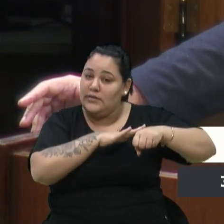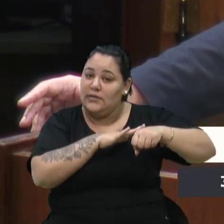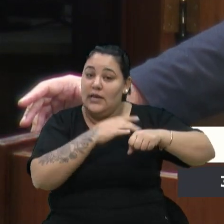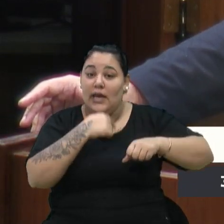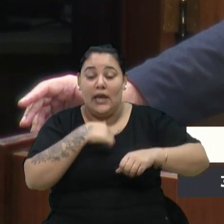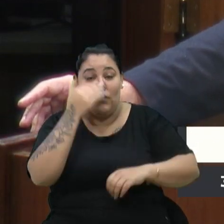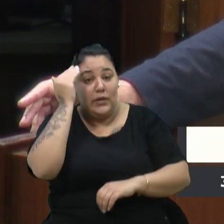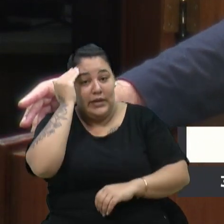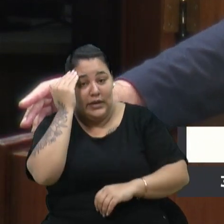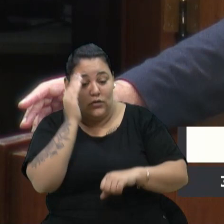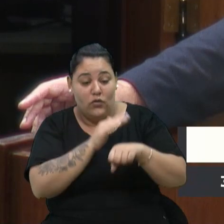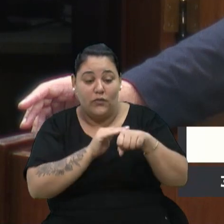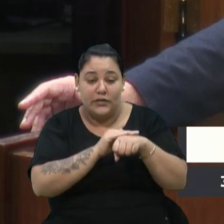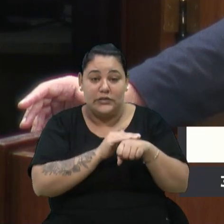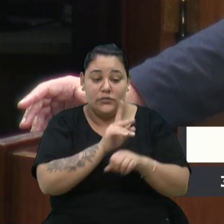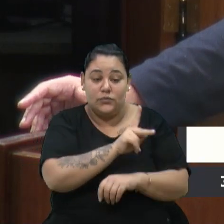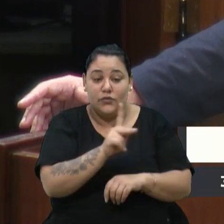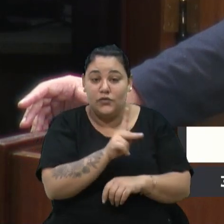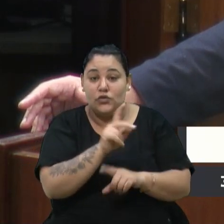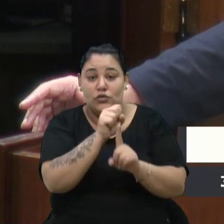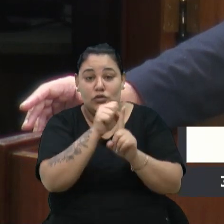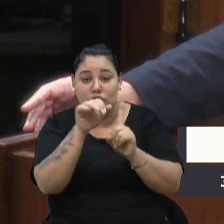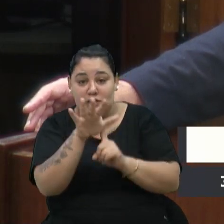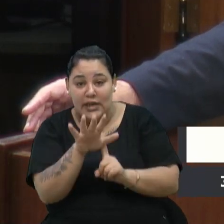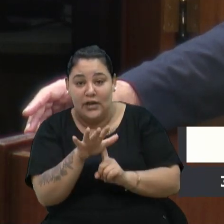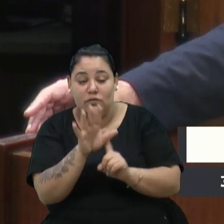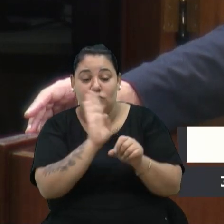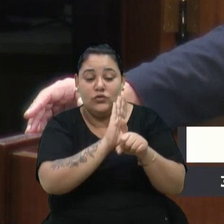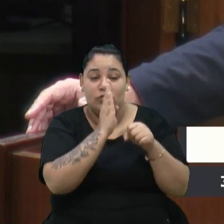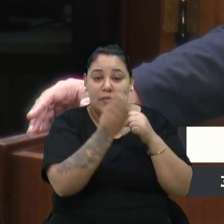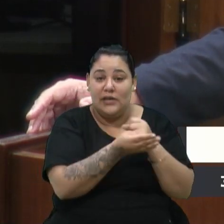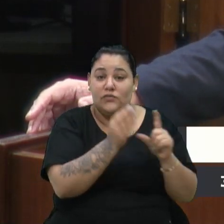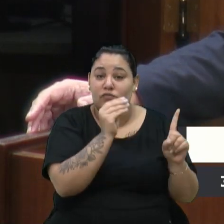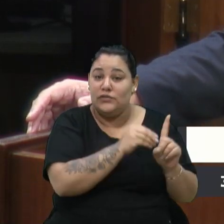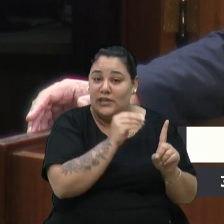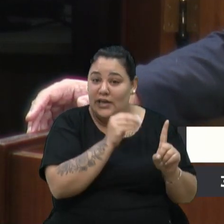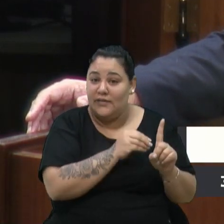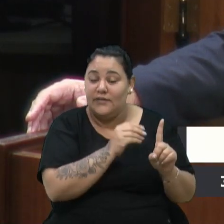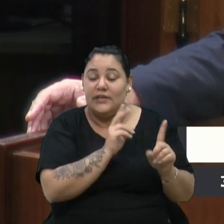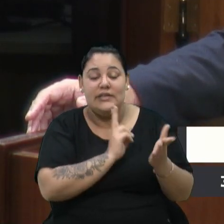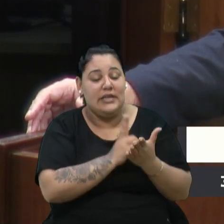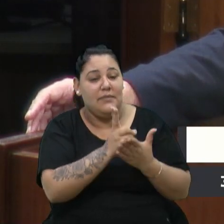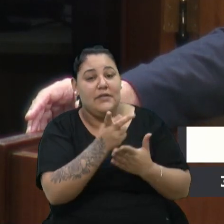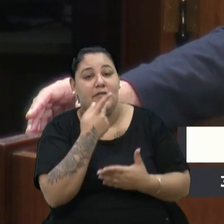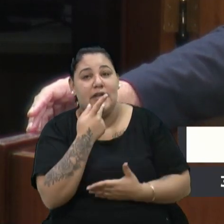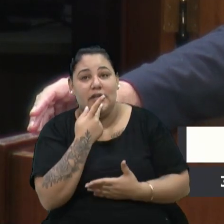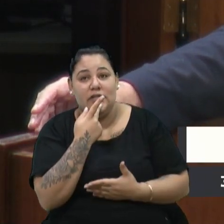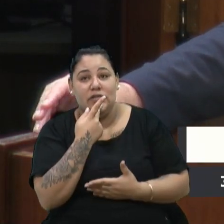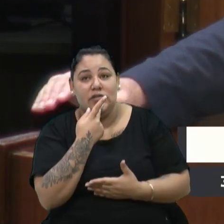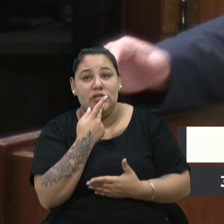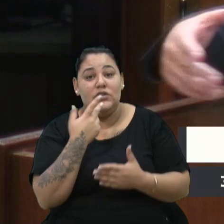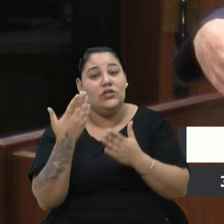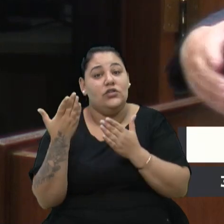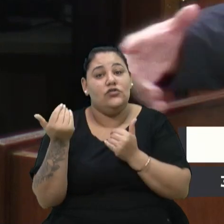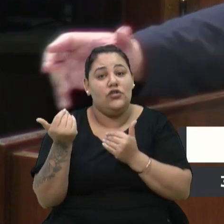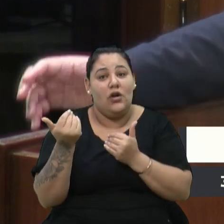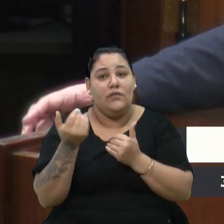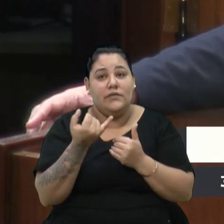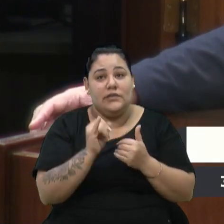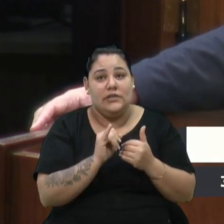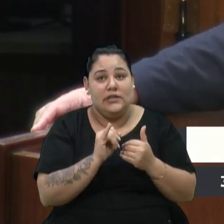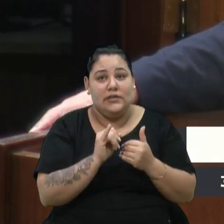conversando com educadores sociais dos bairros mais vulneráveis, eles sempre dizem, Vendoro Marisol, que os jovens, quando eles não estão no seu